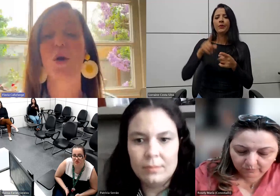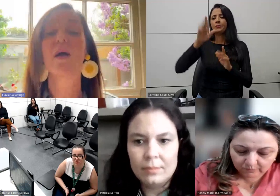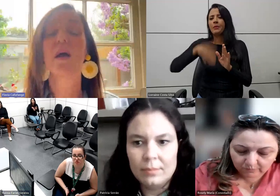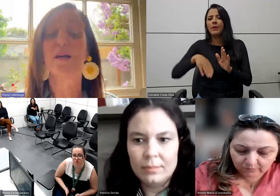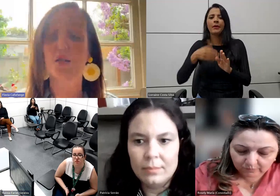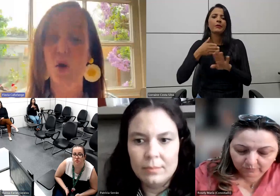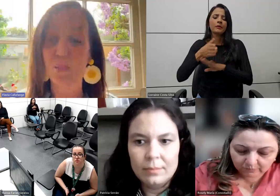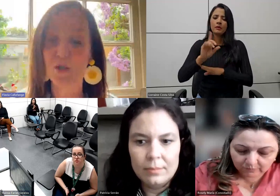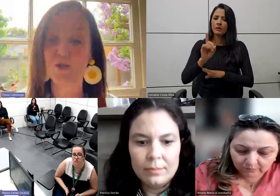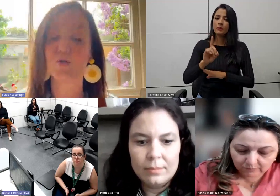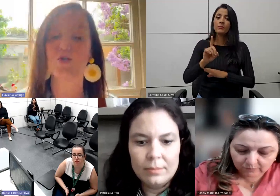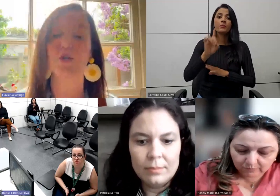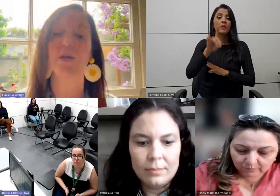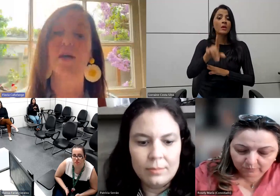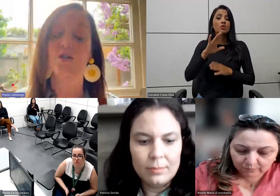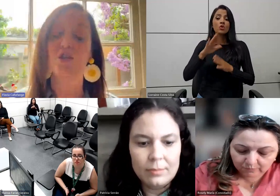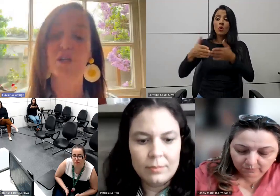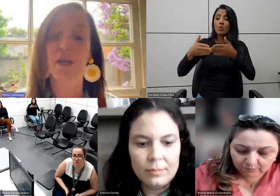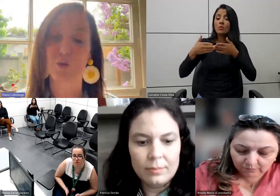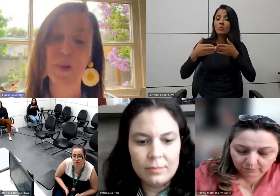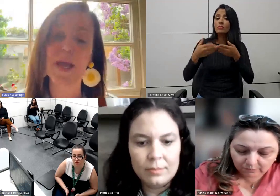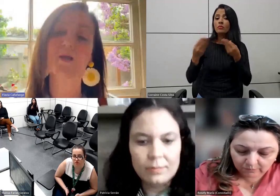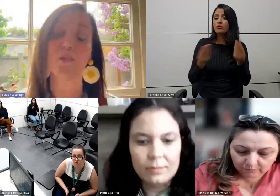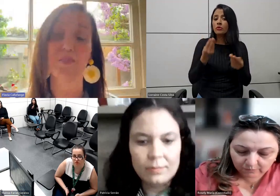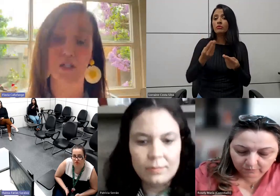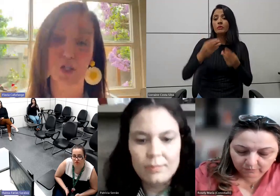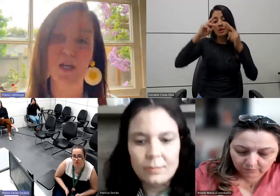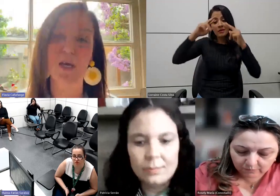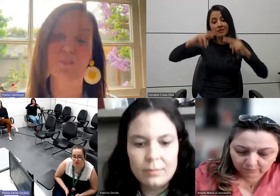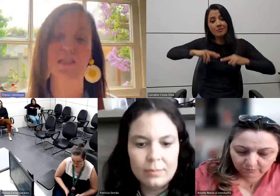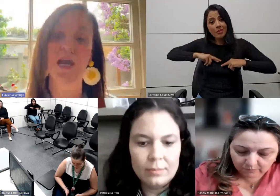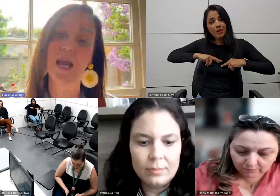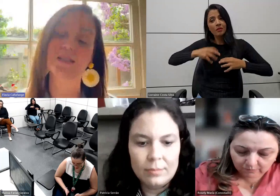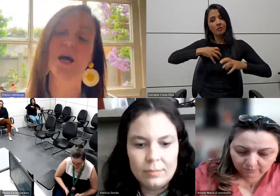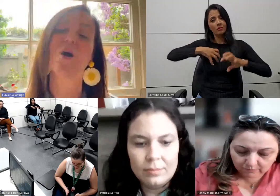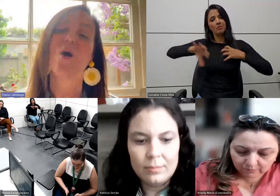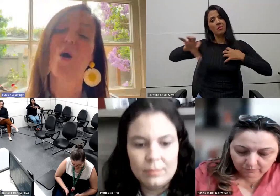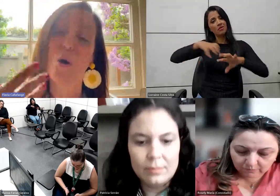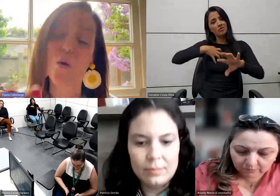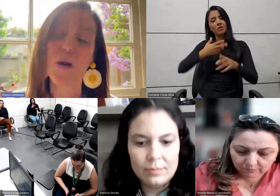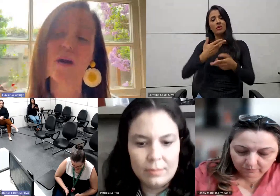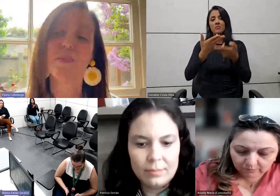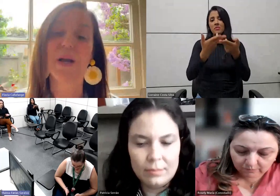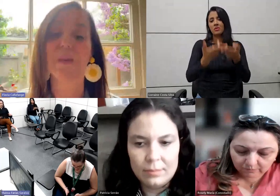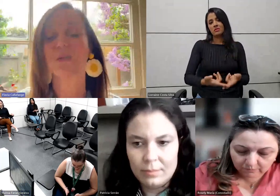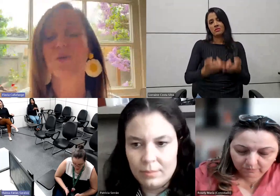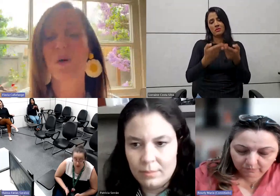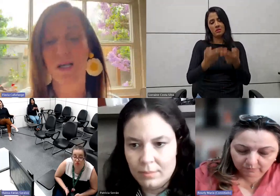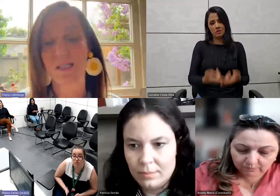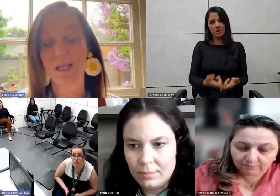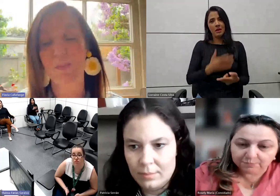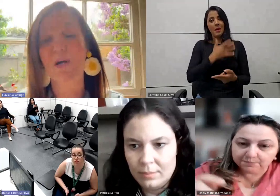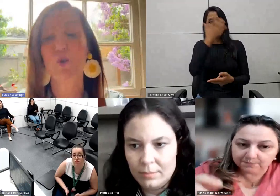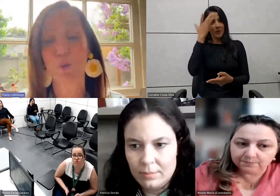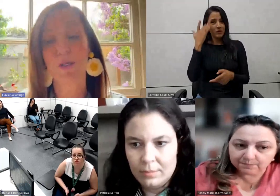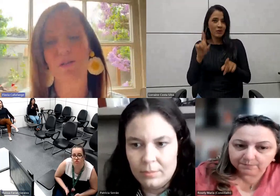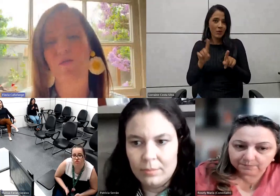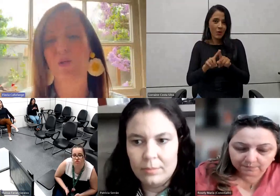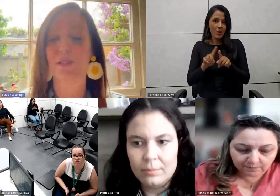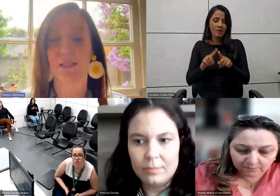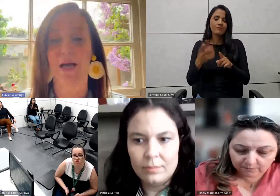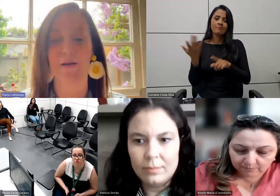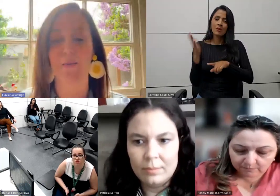nada disso. É só um pedido de respeito, empatia, paciência, ou para que a pessoa receba